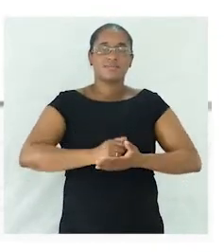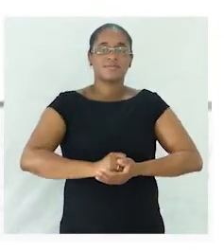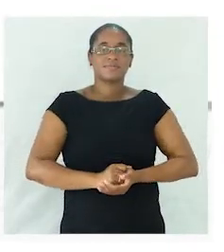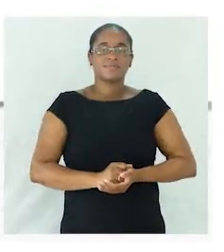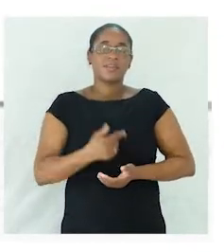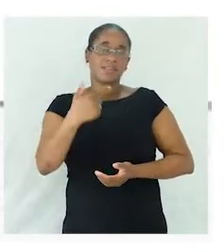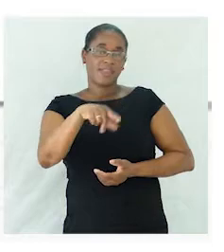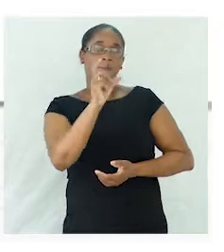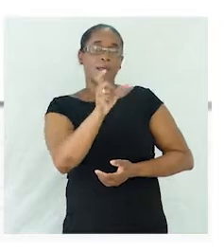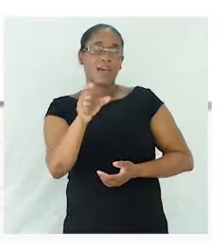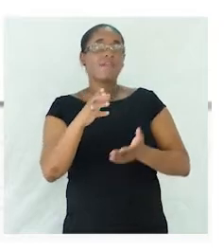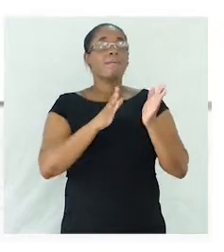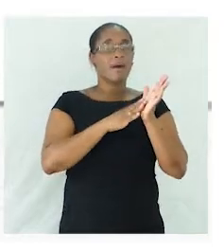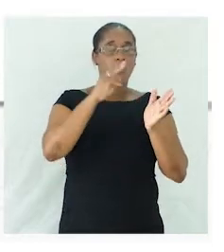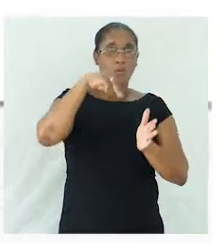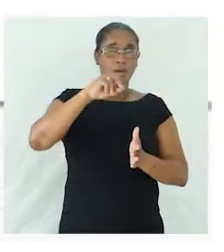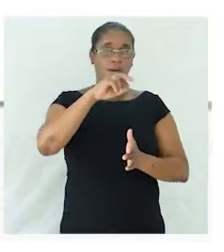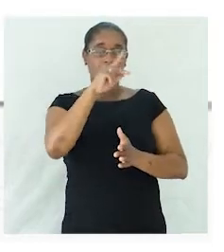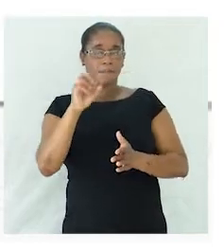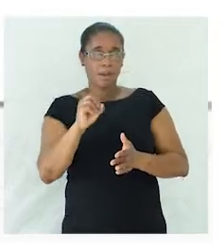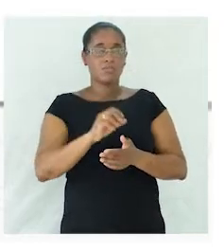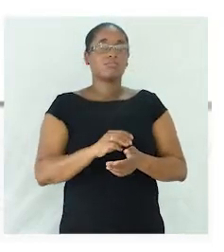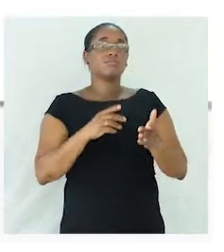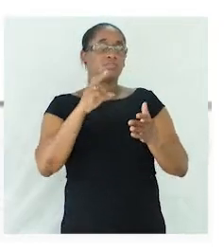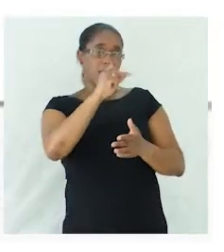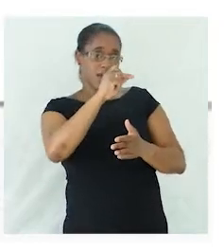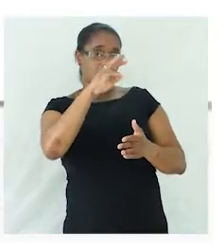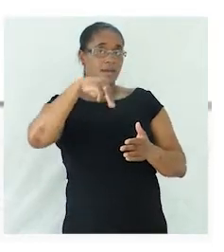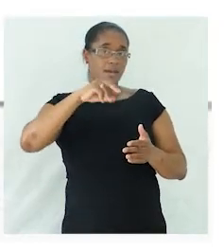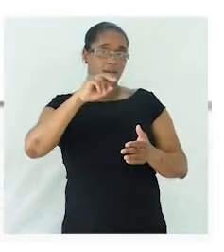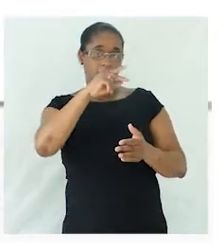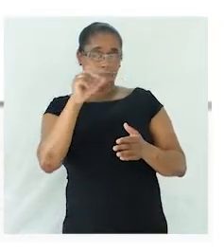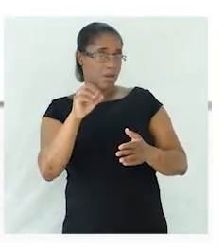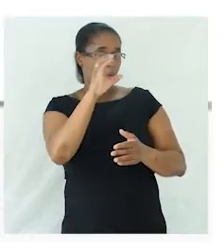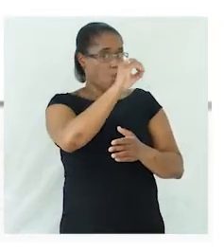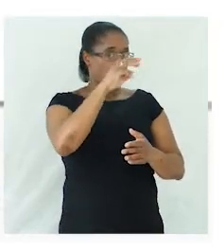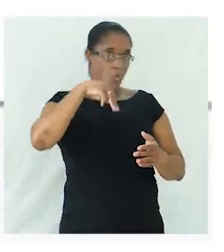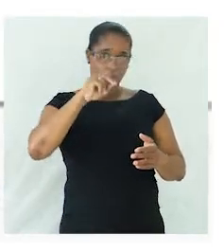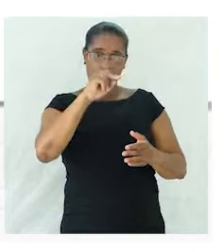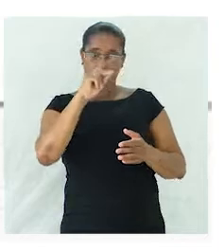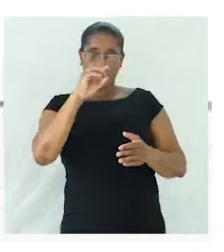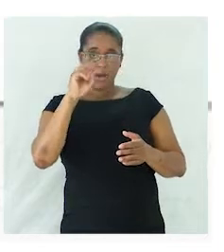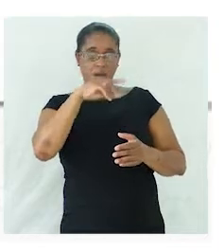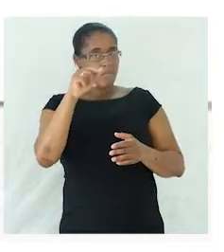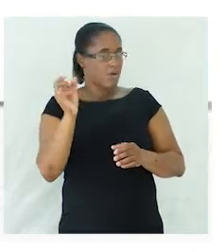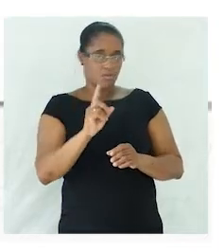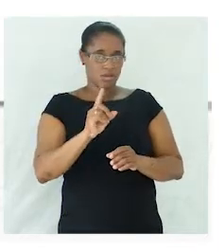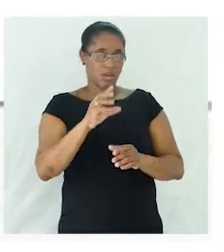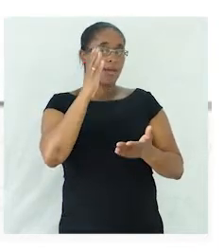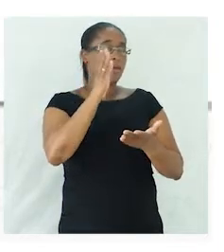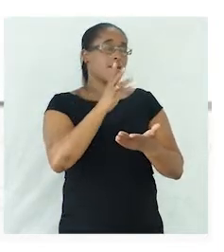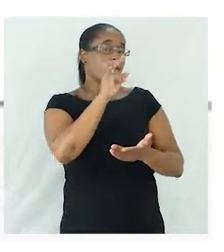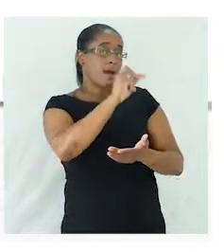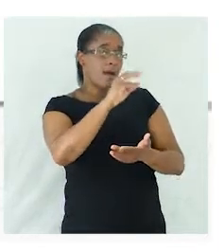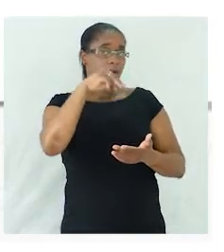Temos a palavra mão, a mão, não existe o mão. Temos a palavra